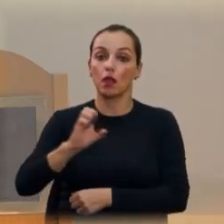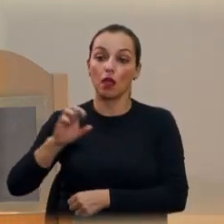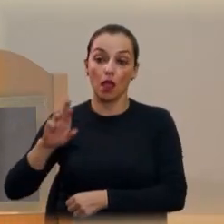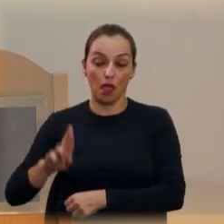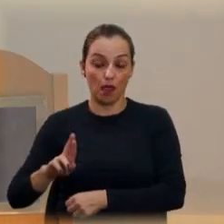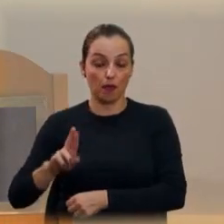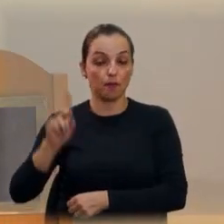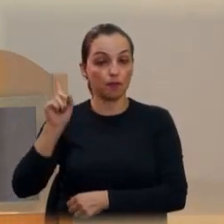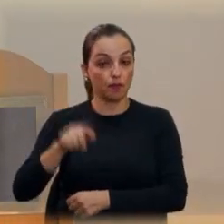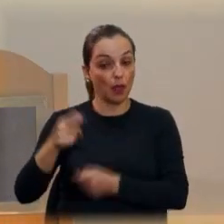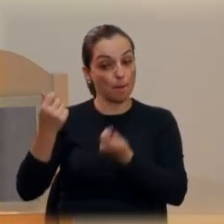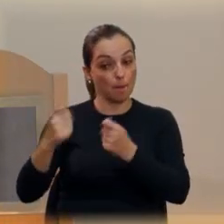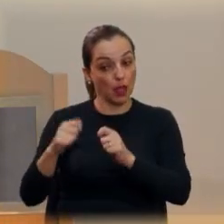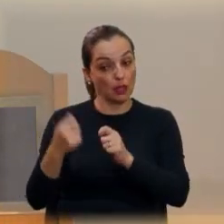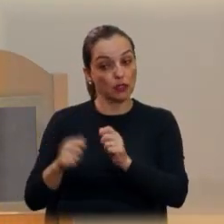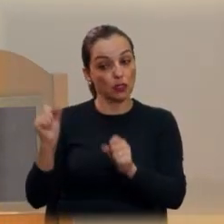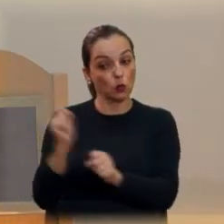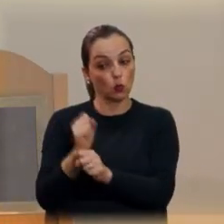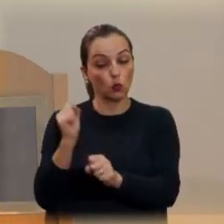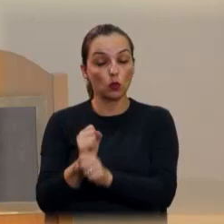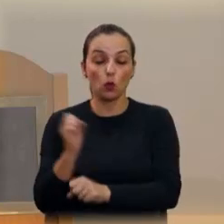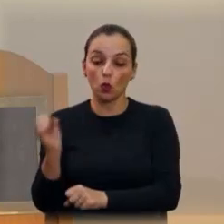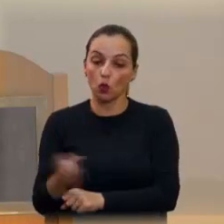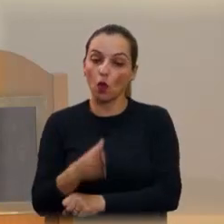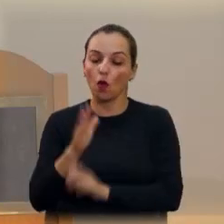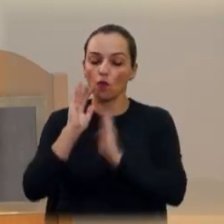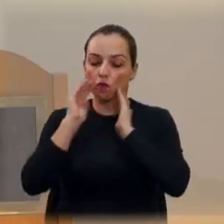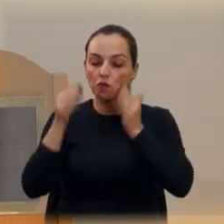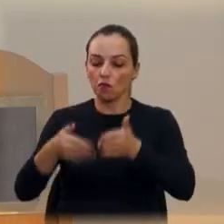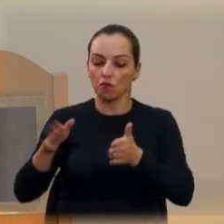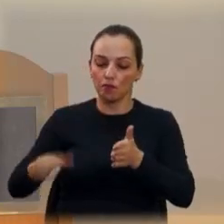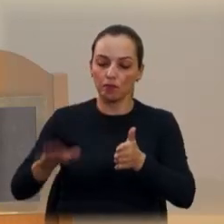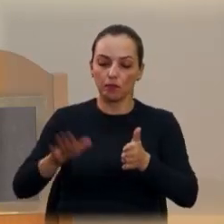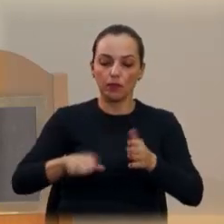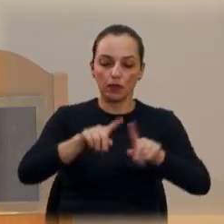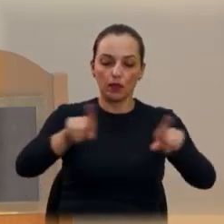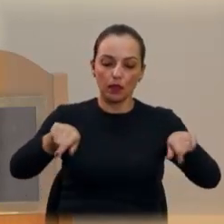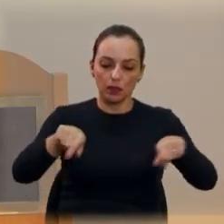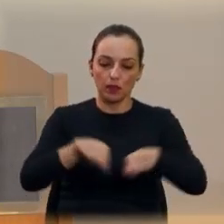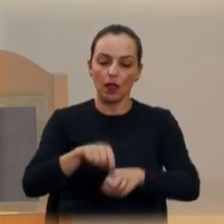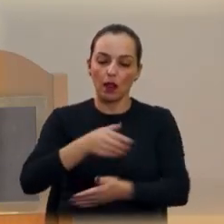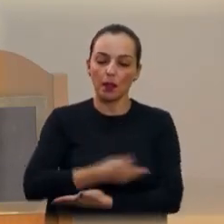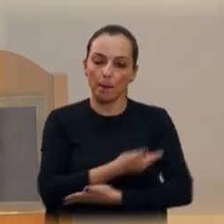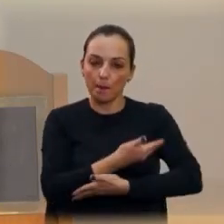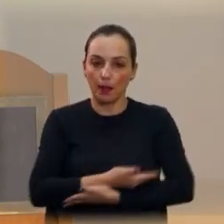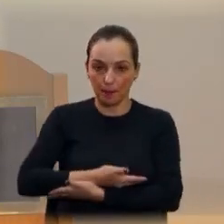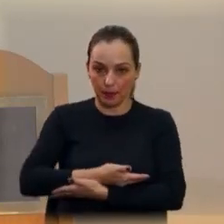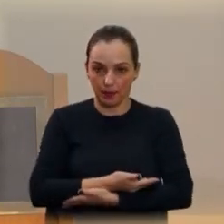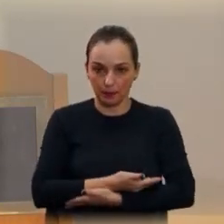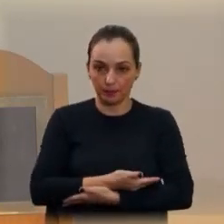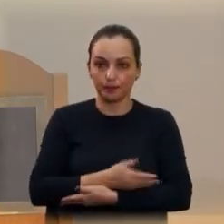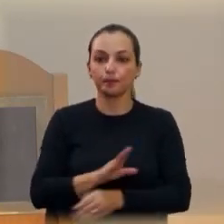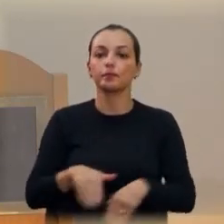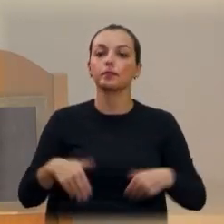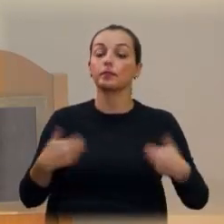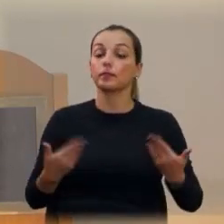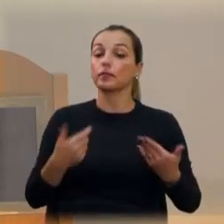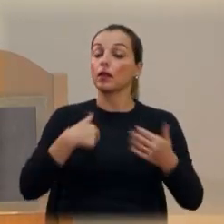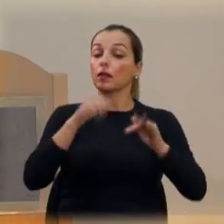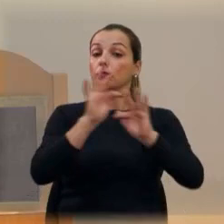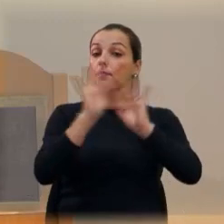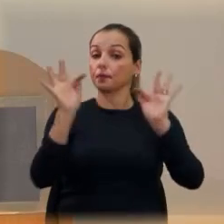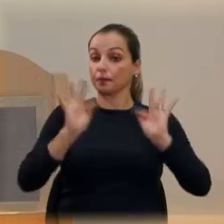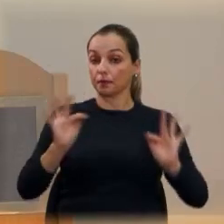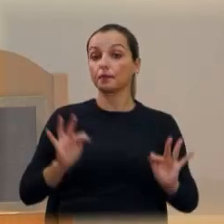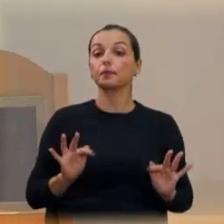precisando mesmo de reforma para aquelas crianças lá do berçário. Então, feliz, né,